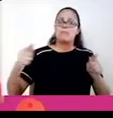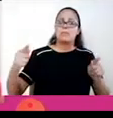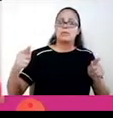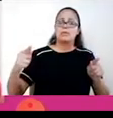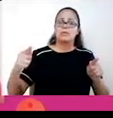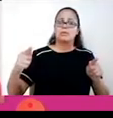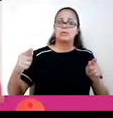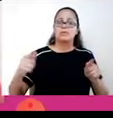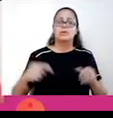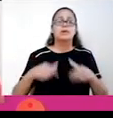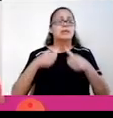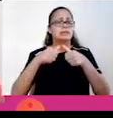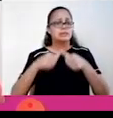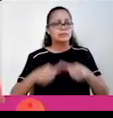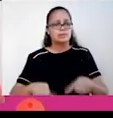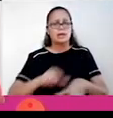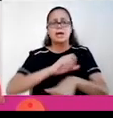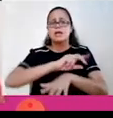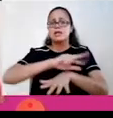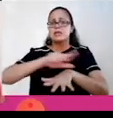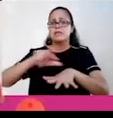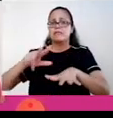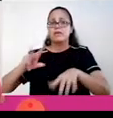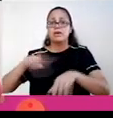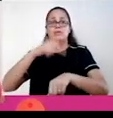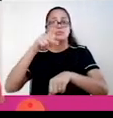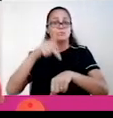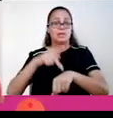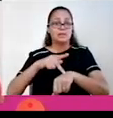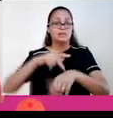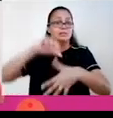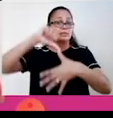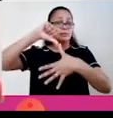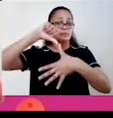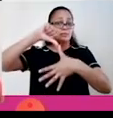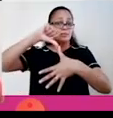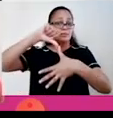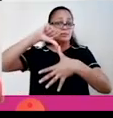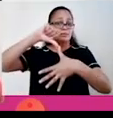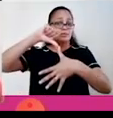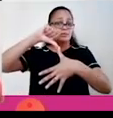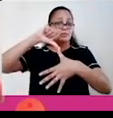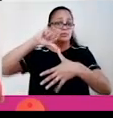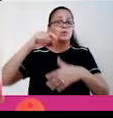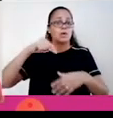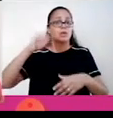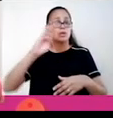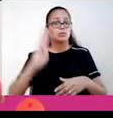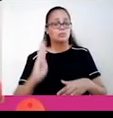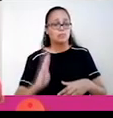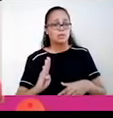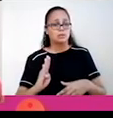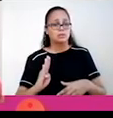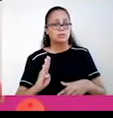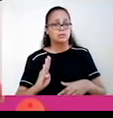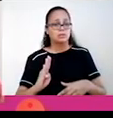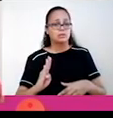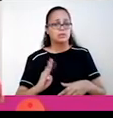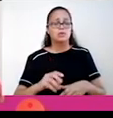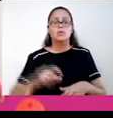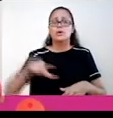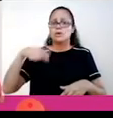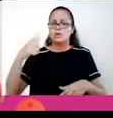ela está presente em diversos países da América do Sul, do caso Brasil, Peru, Equador,